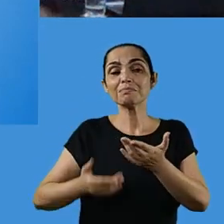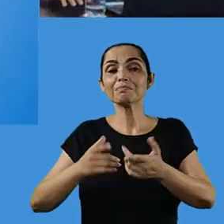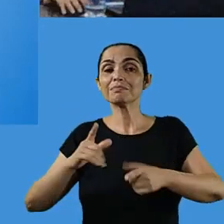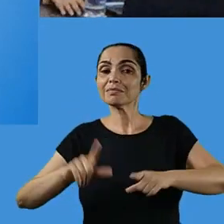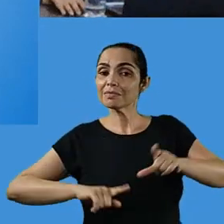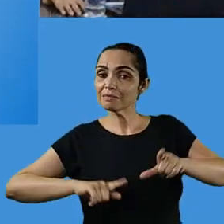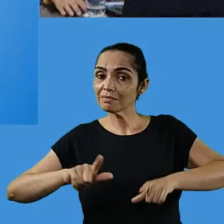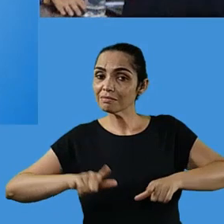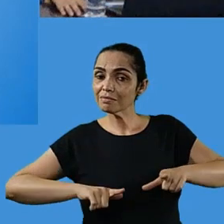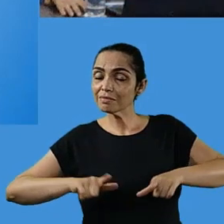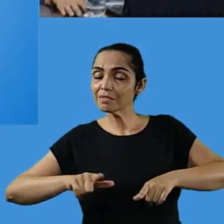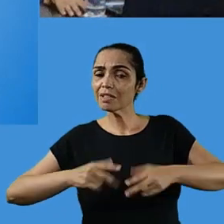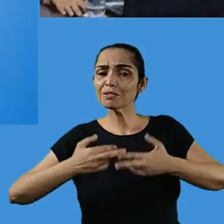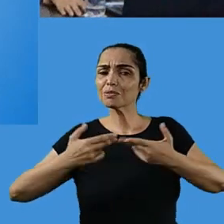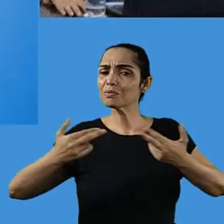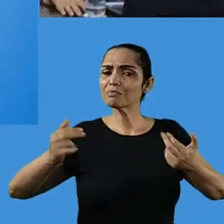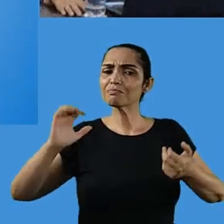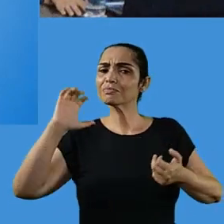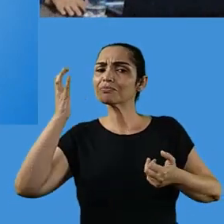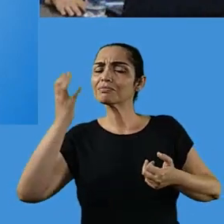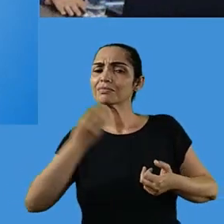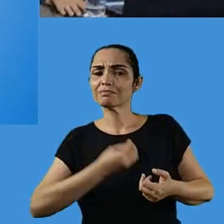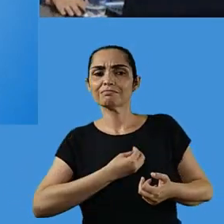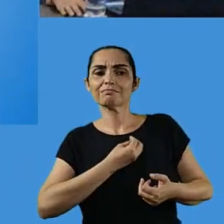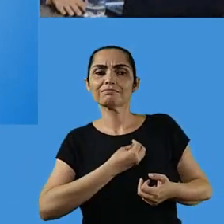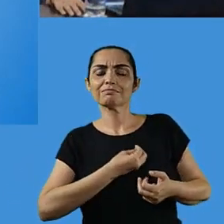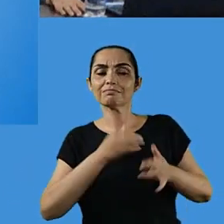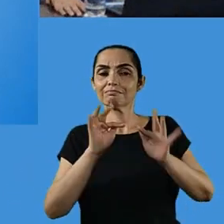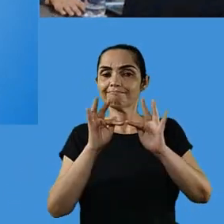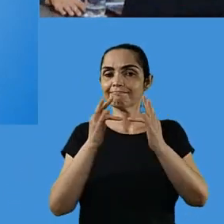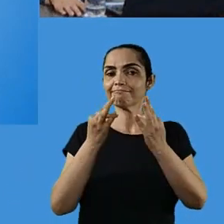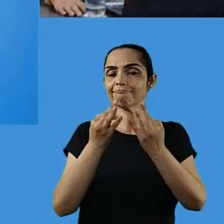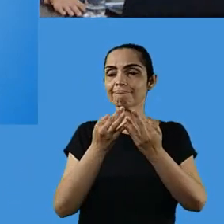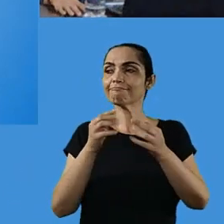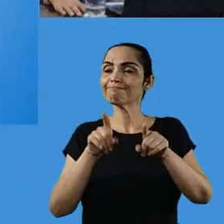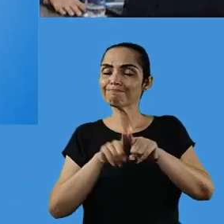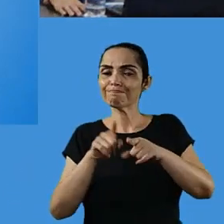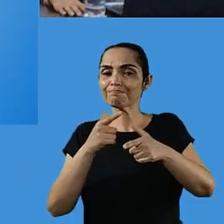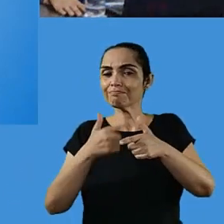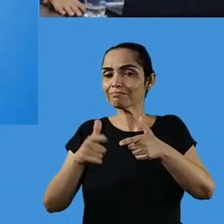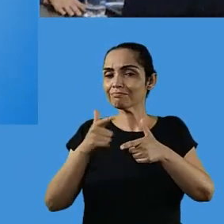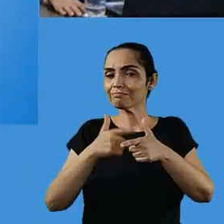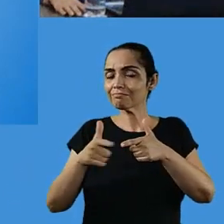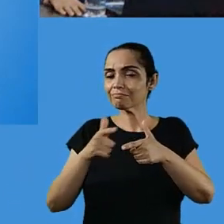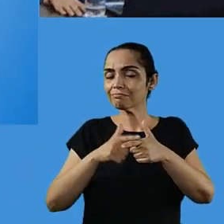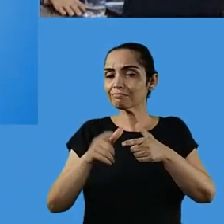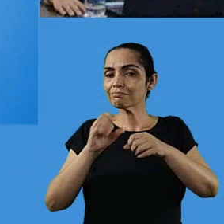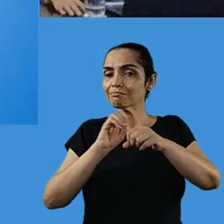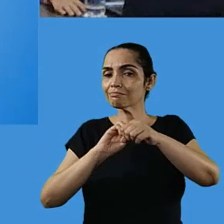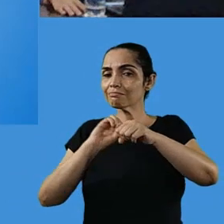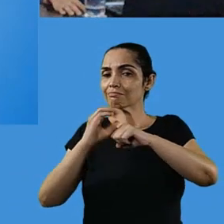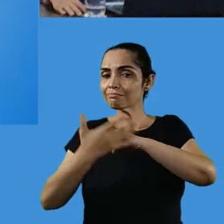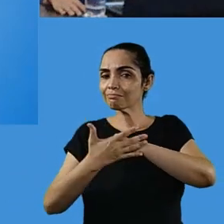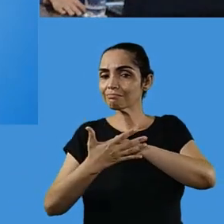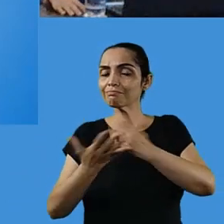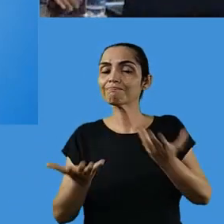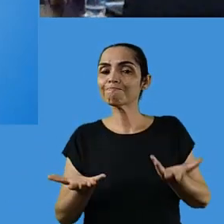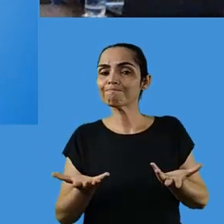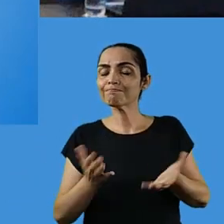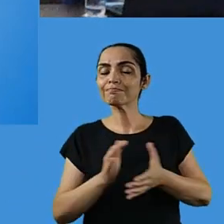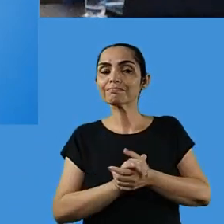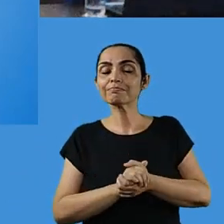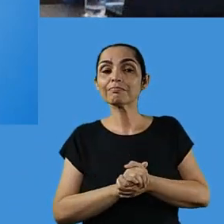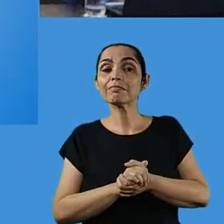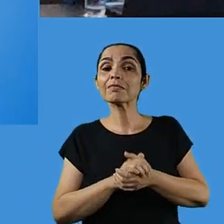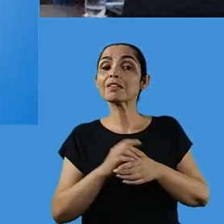a falta de emprego, que ele perdeu o emprego e outras coisas mais que assolou com a pandemia e